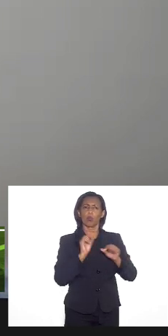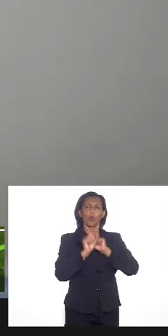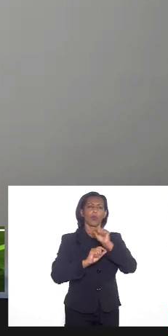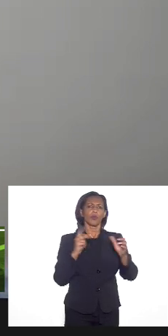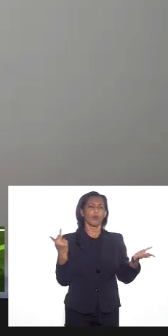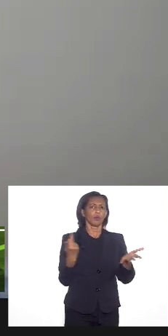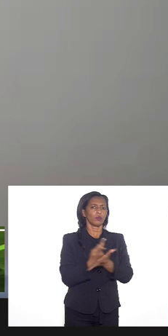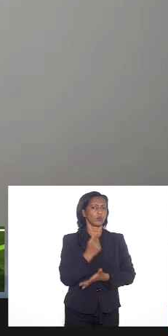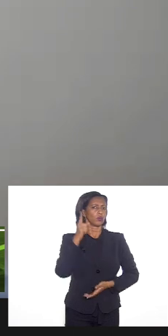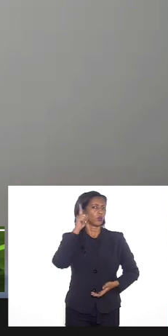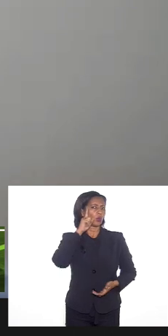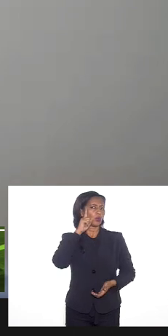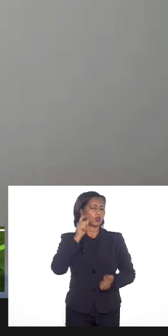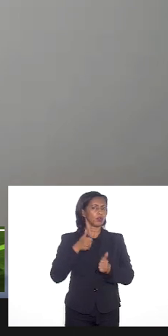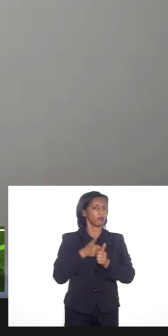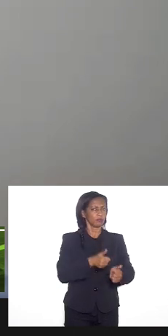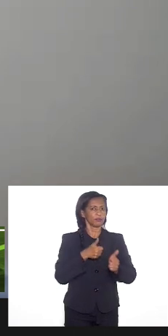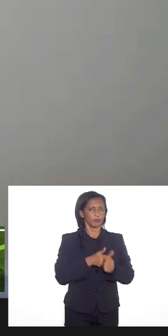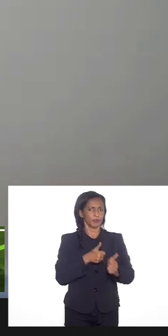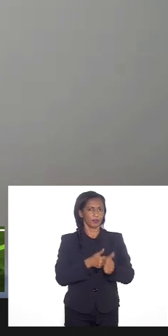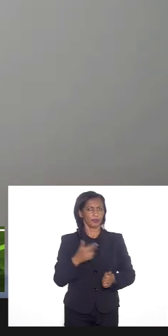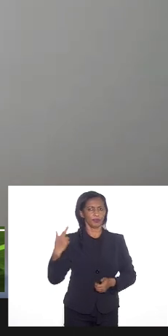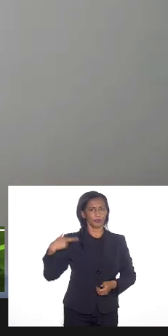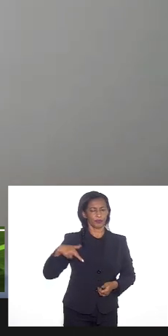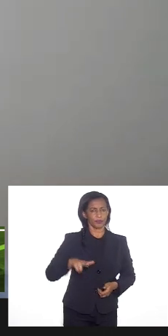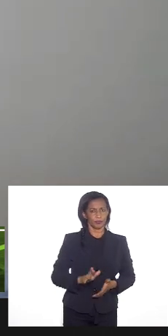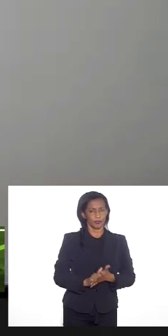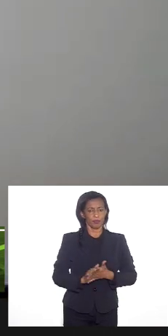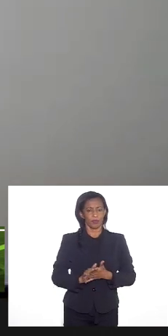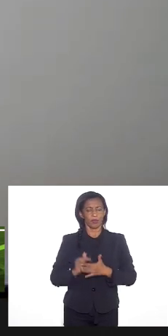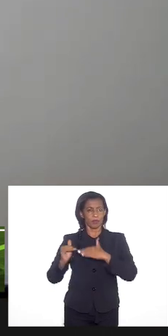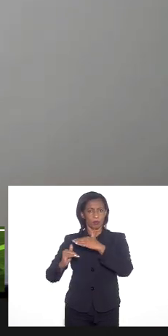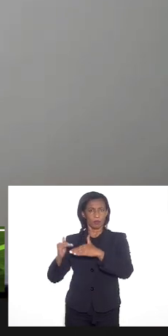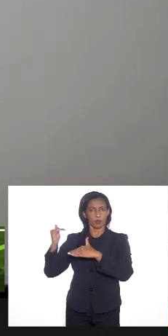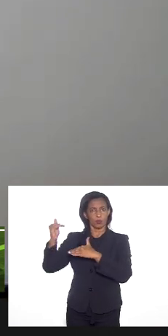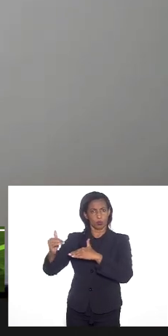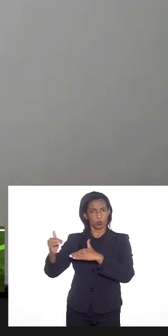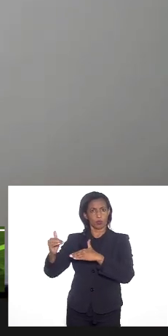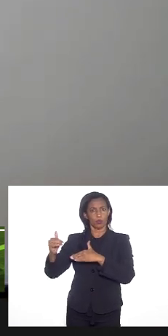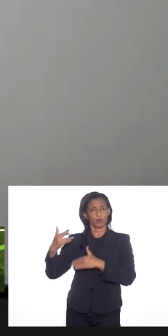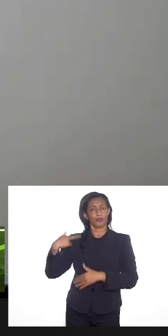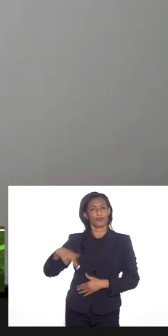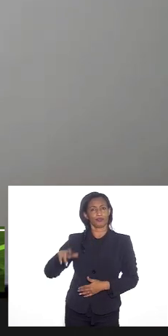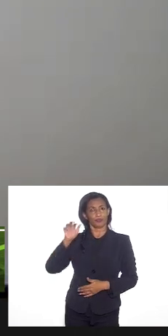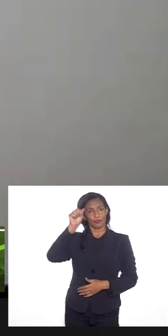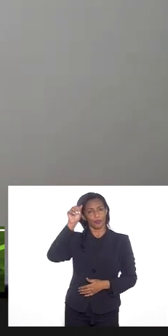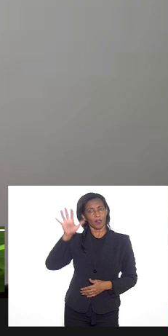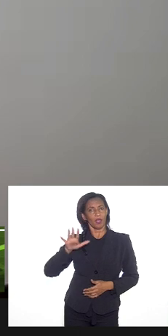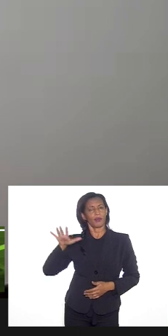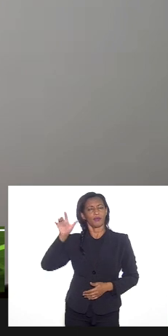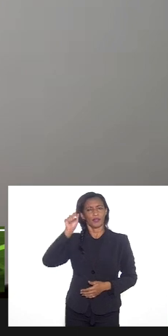no dia a dia das perseguições religiosas sobretudo em relação às religiões de matriz africana para isso obrigado